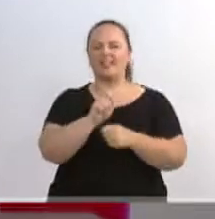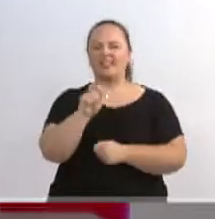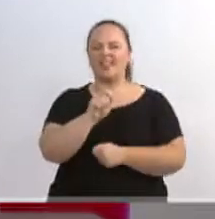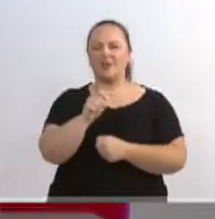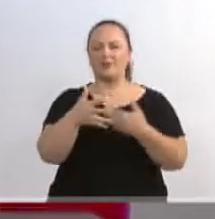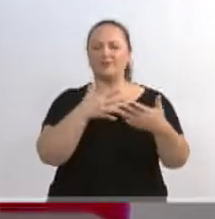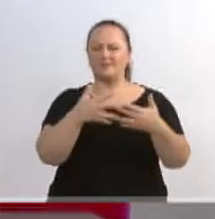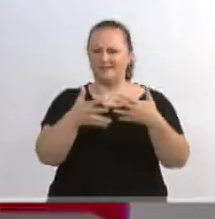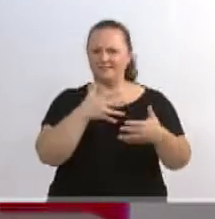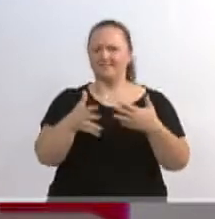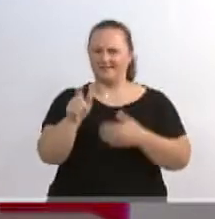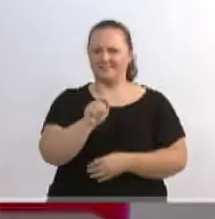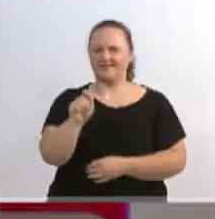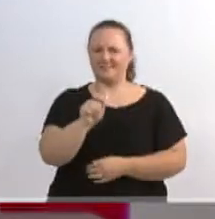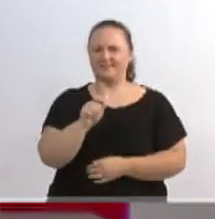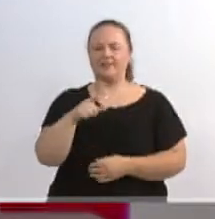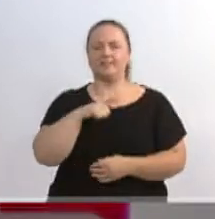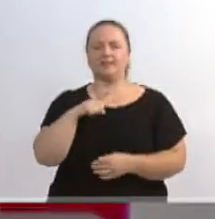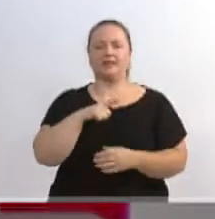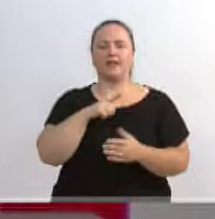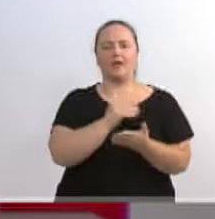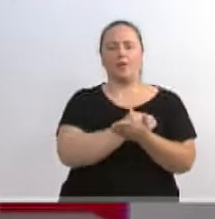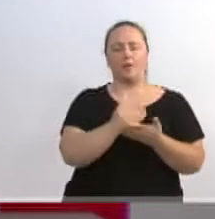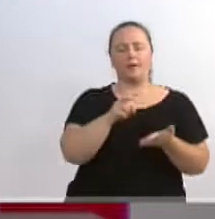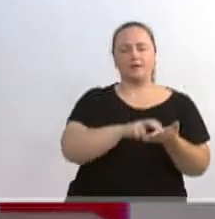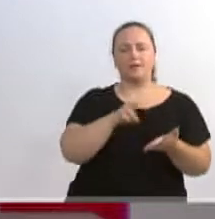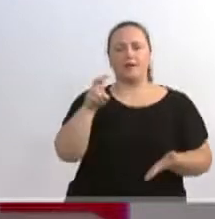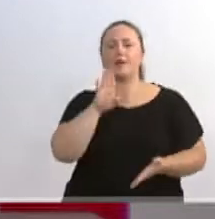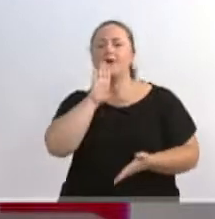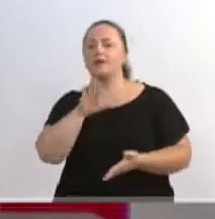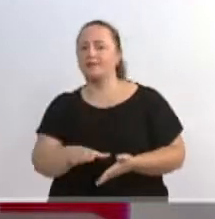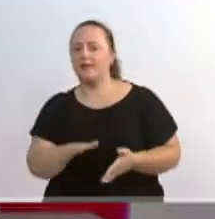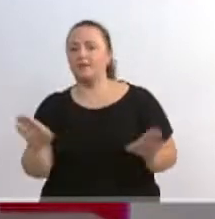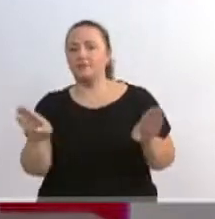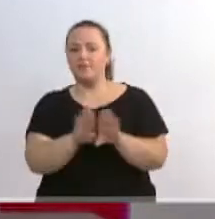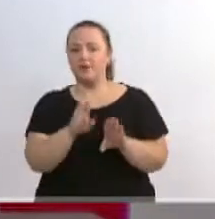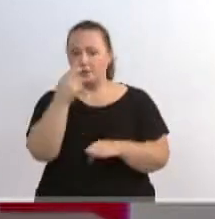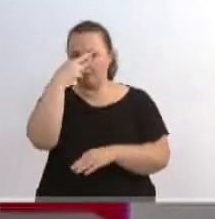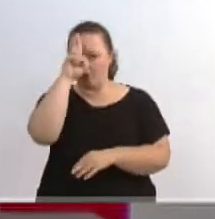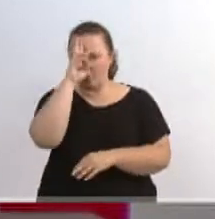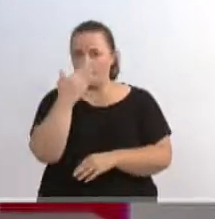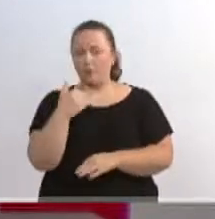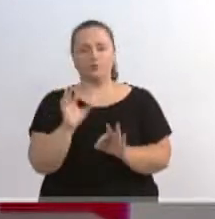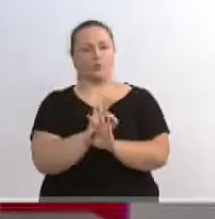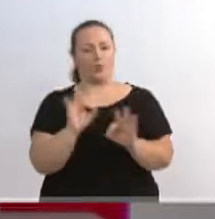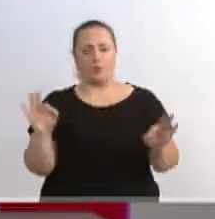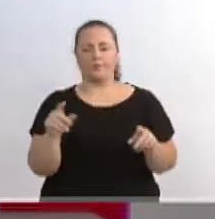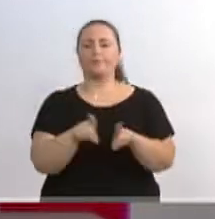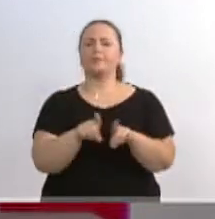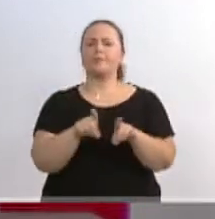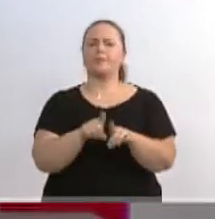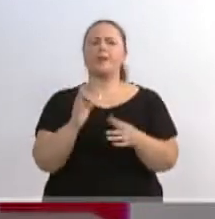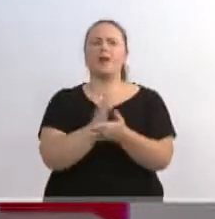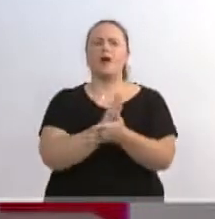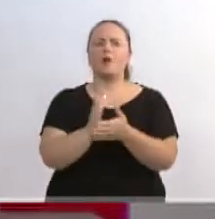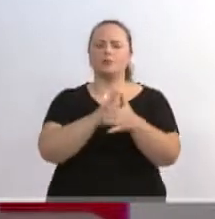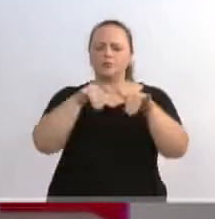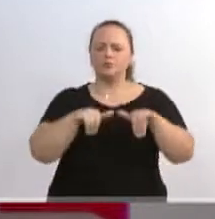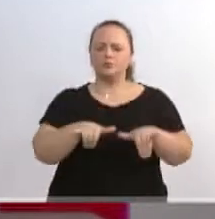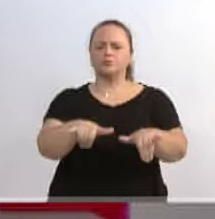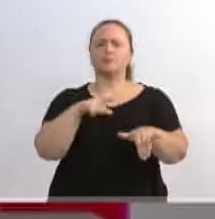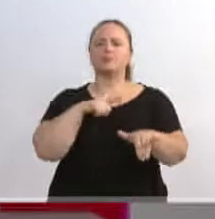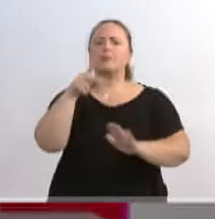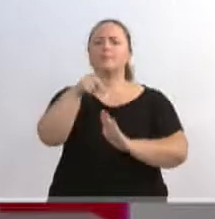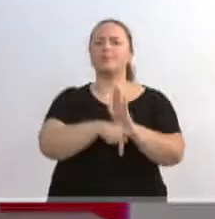acesso de segunda a sexta, das sete horas da manhã e cinco horas da tarde, sem fechar para o almoço. E alguns supermercados aqui também têm alguns projetos nesse